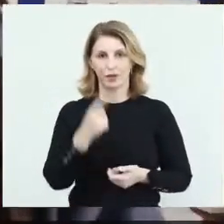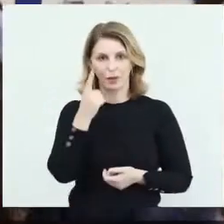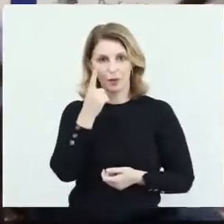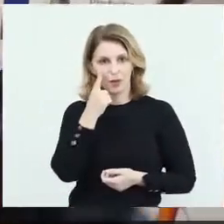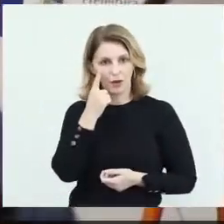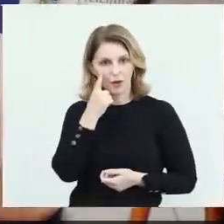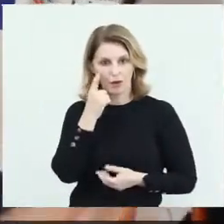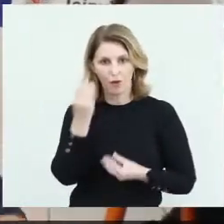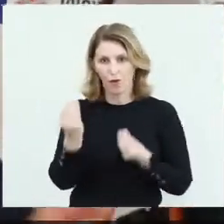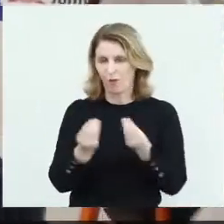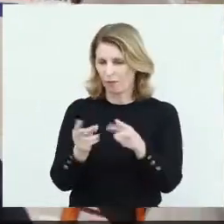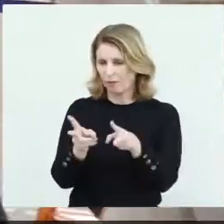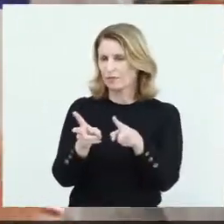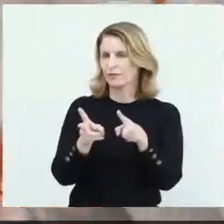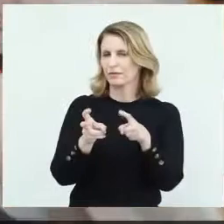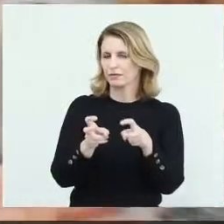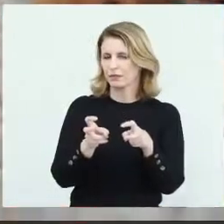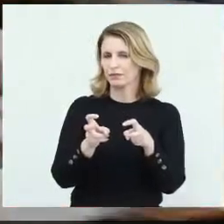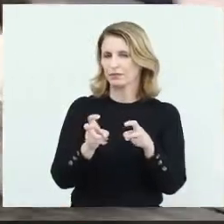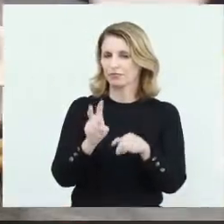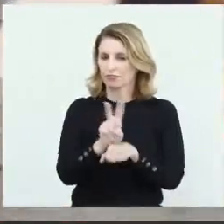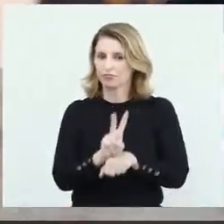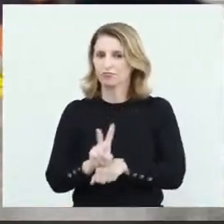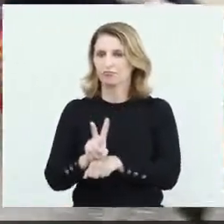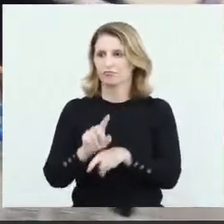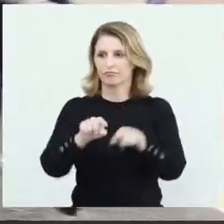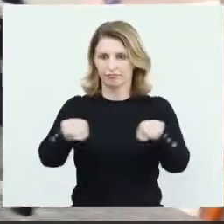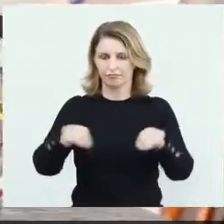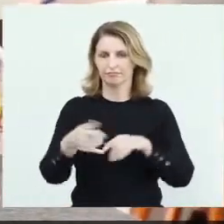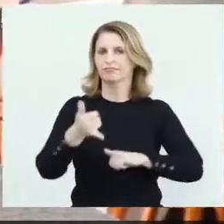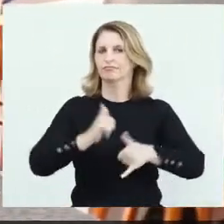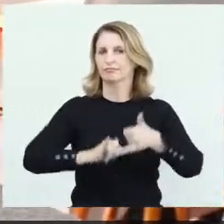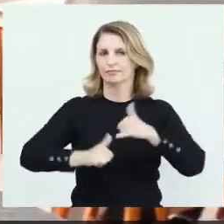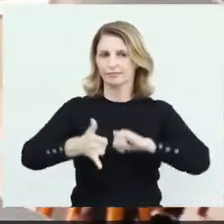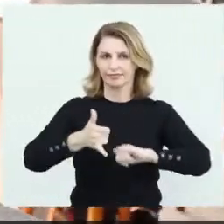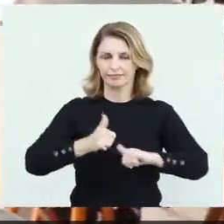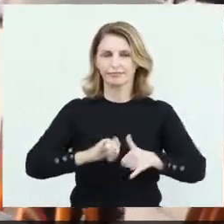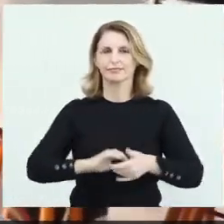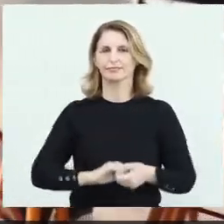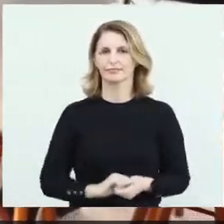Olha só pessoal, como vocês podem ver, todos os cuidados estão sendo tomados no laboratório.